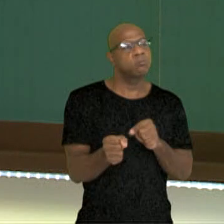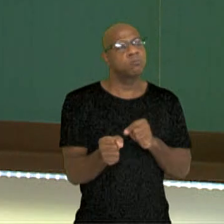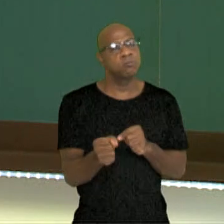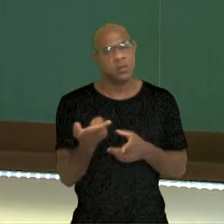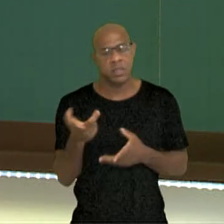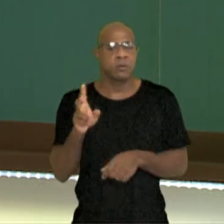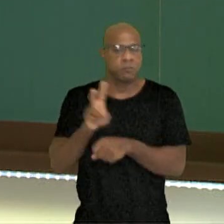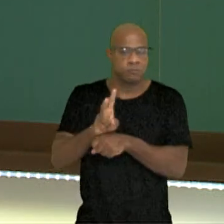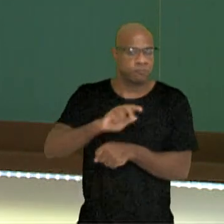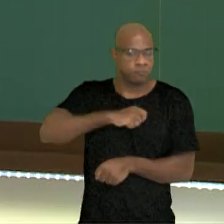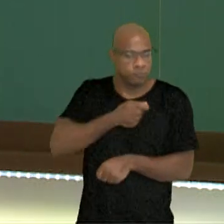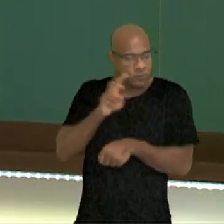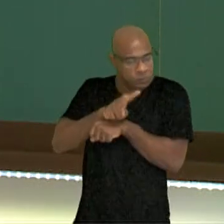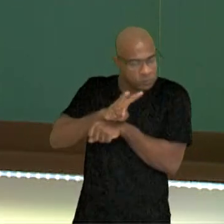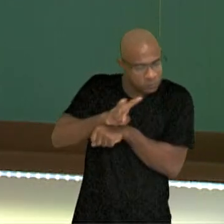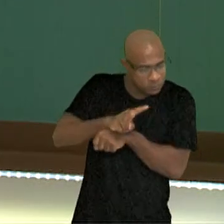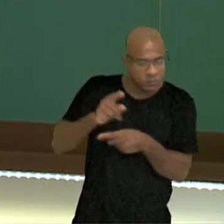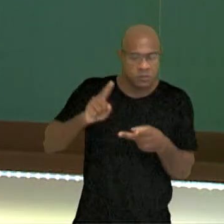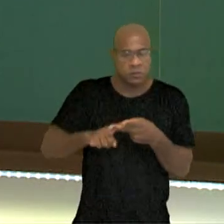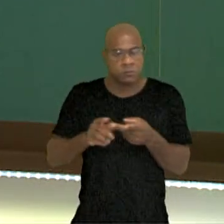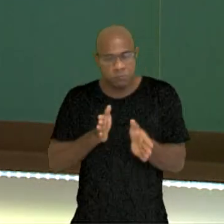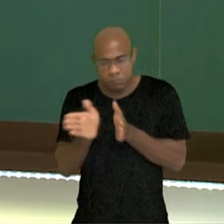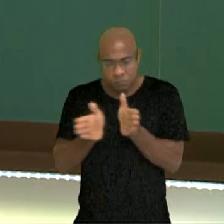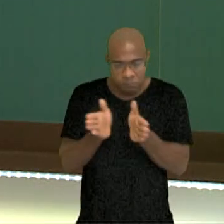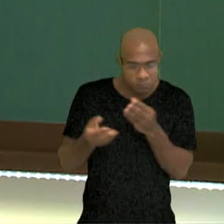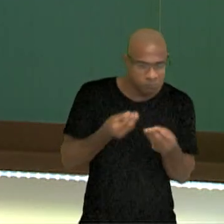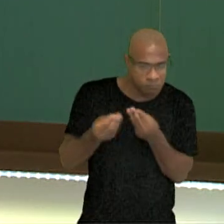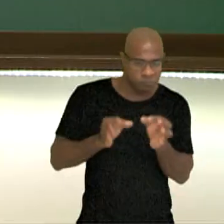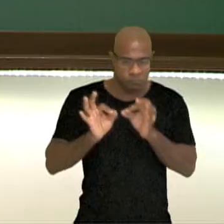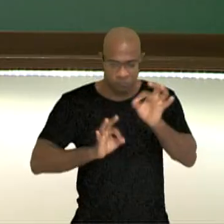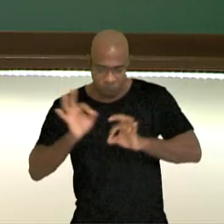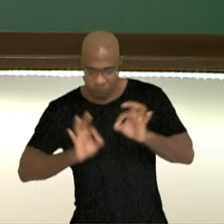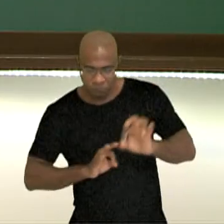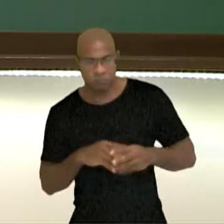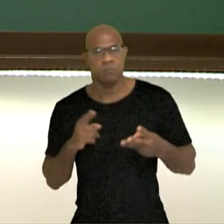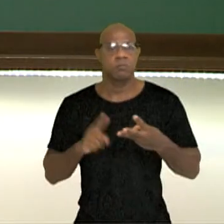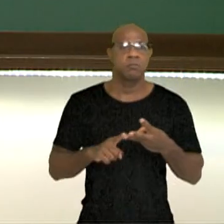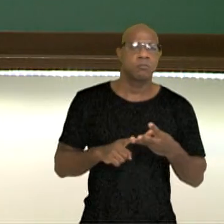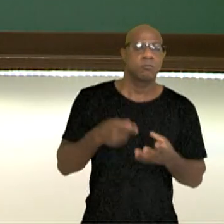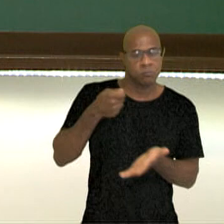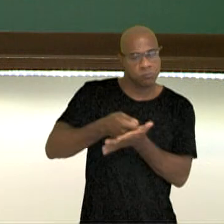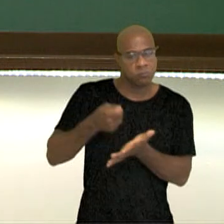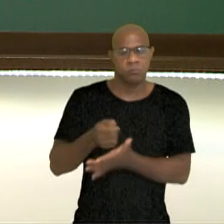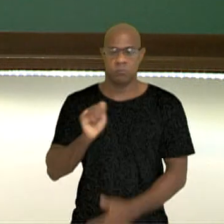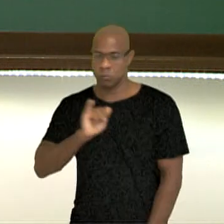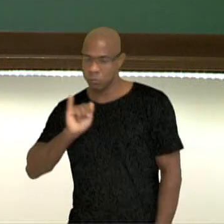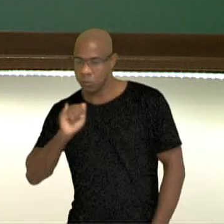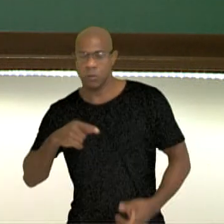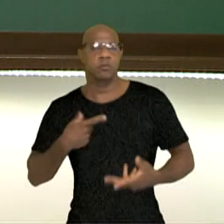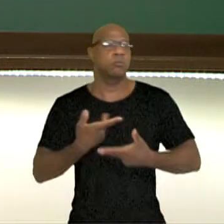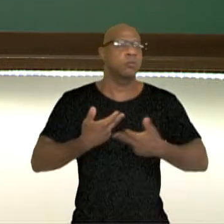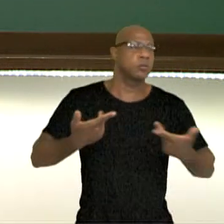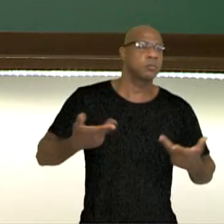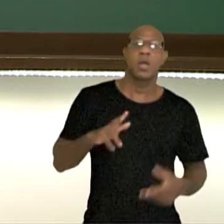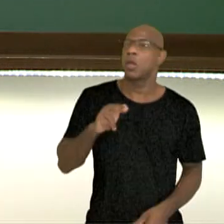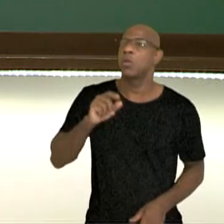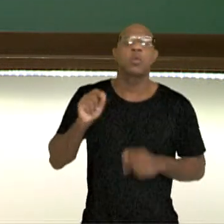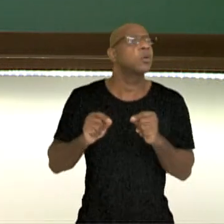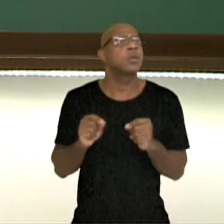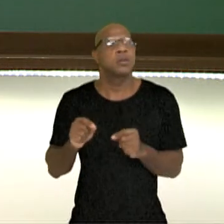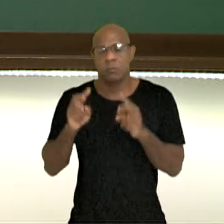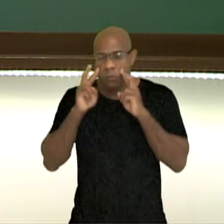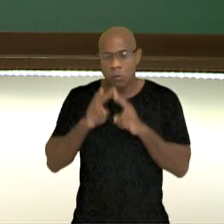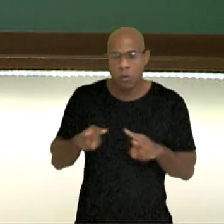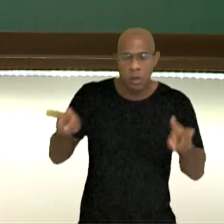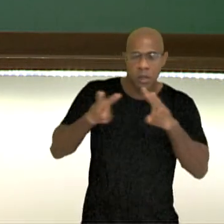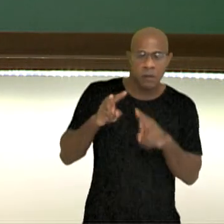fiscalização, direcionamento, organização, cobrança de impostos, mas nunca deve ser visto de